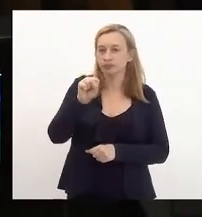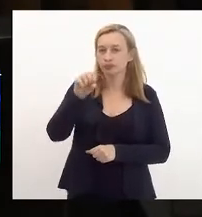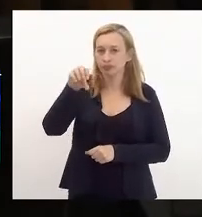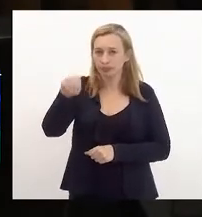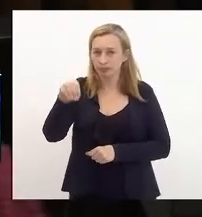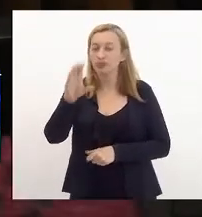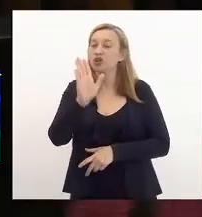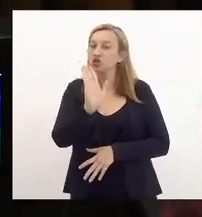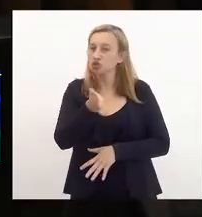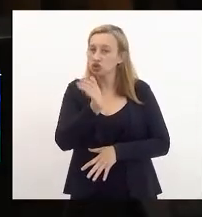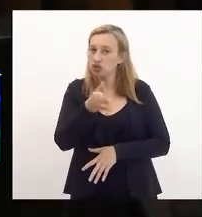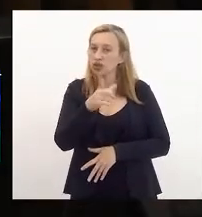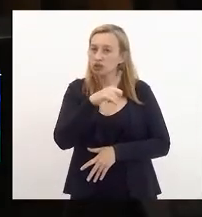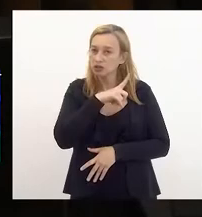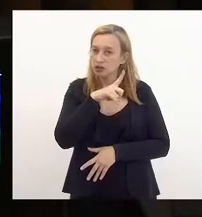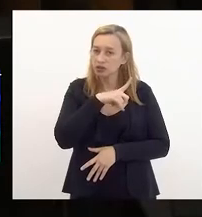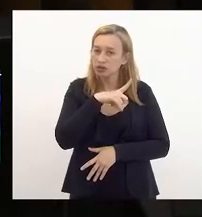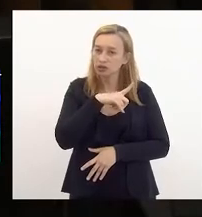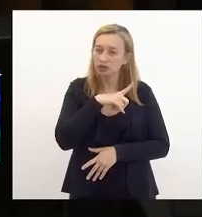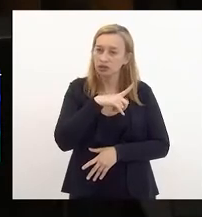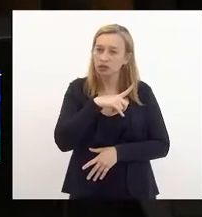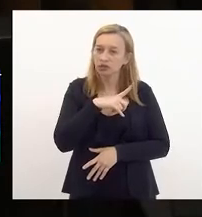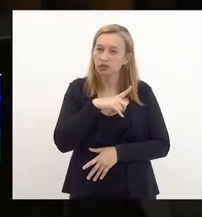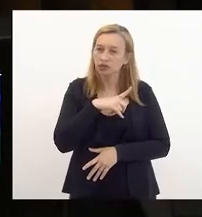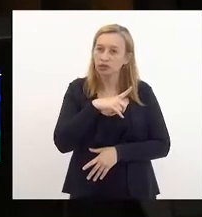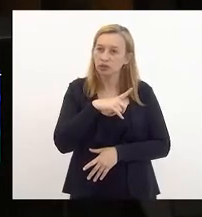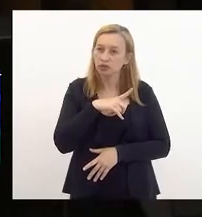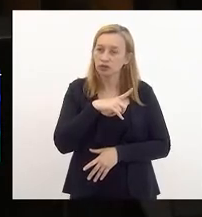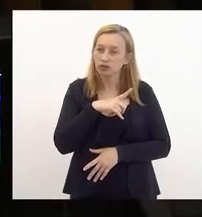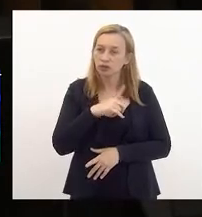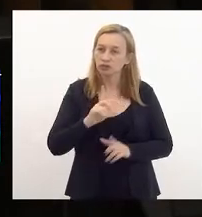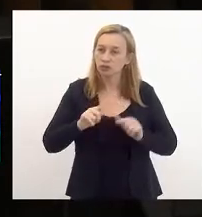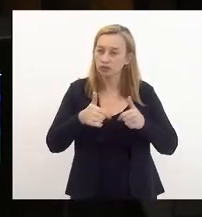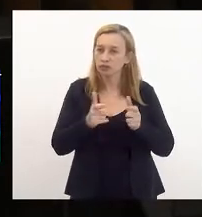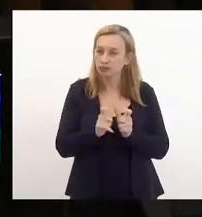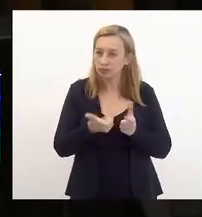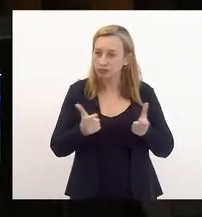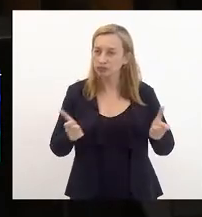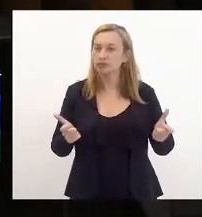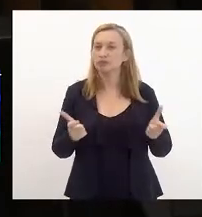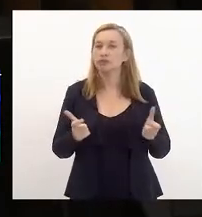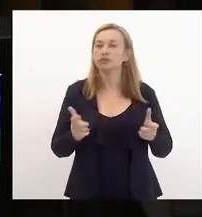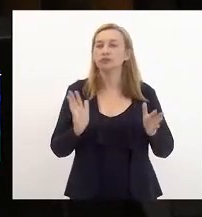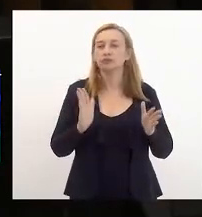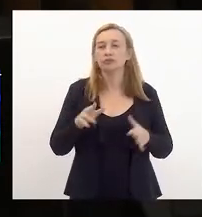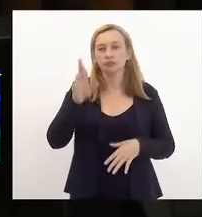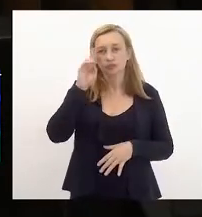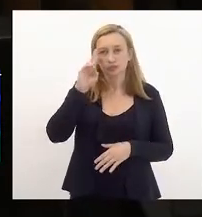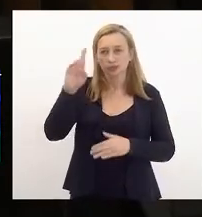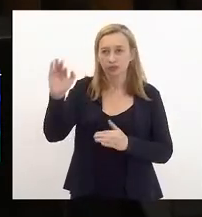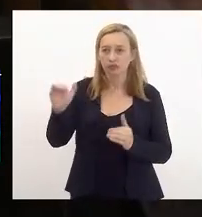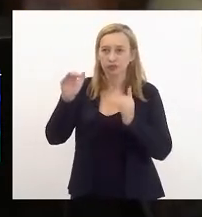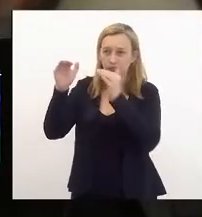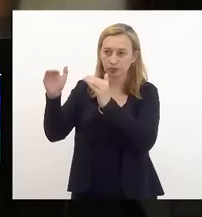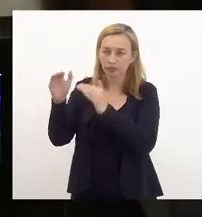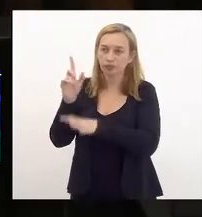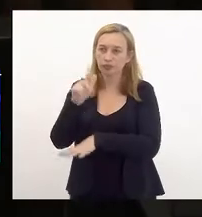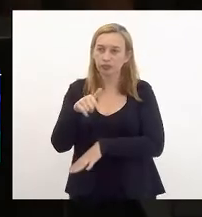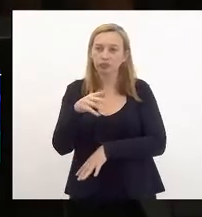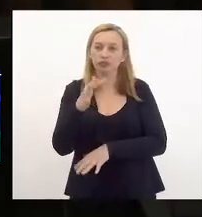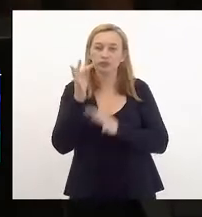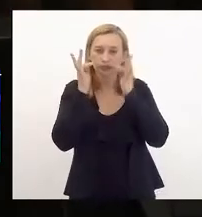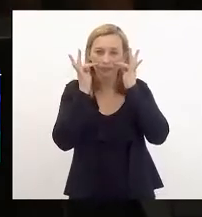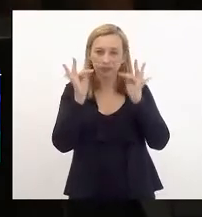já tinha atuação bastante intensa, como V. Exª é testemunha,